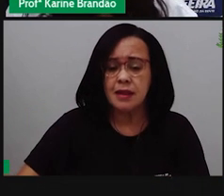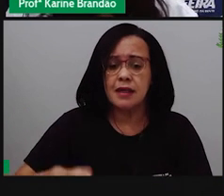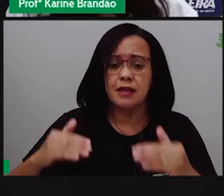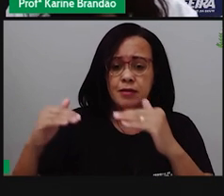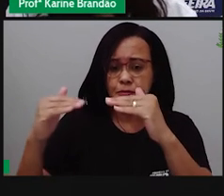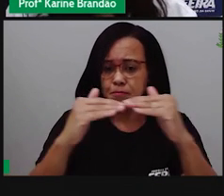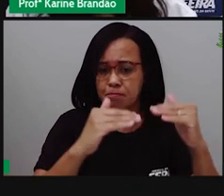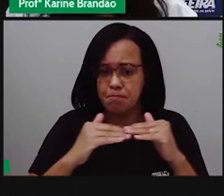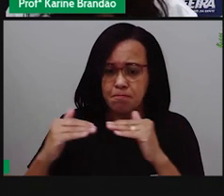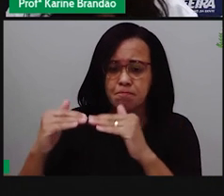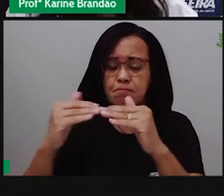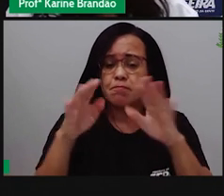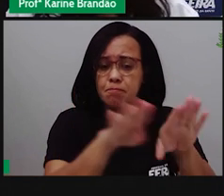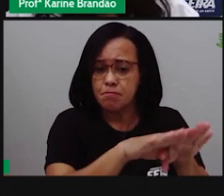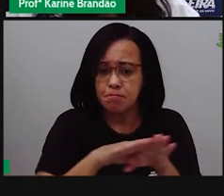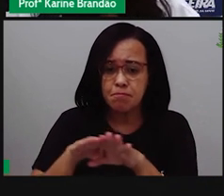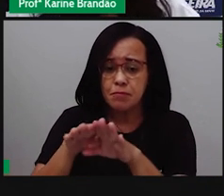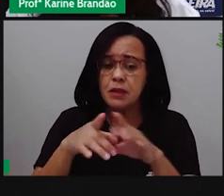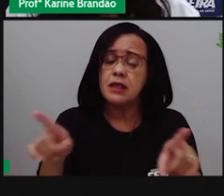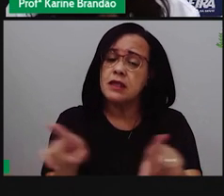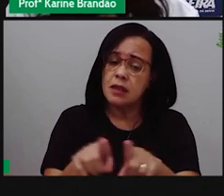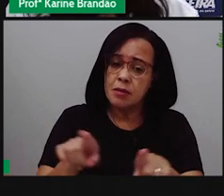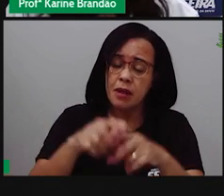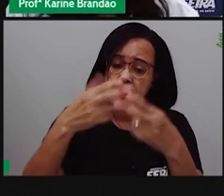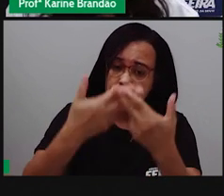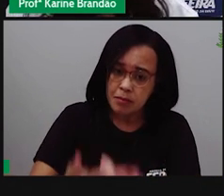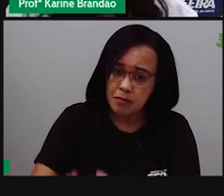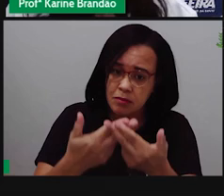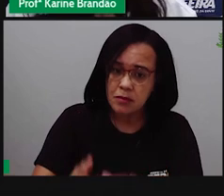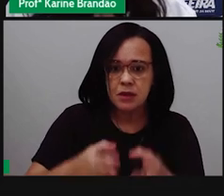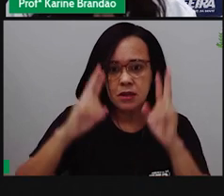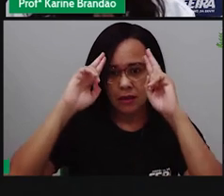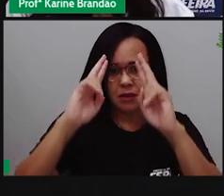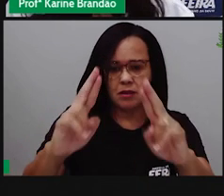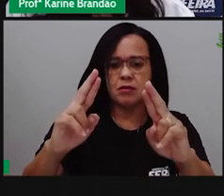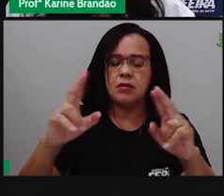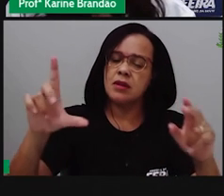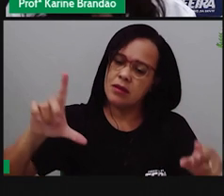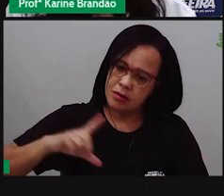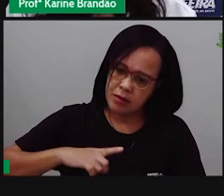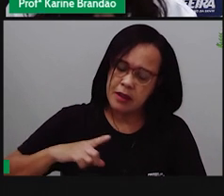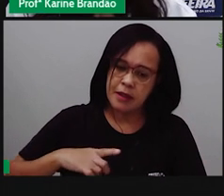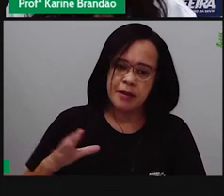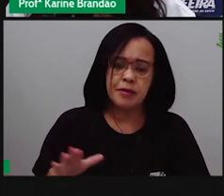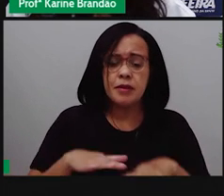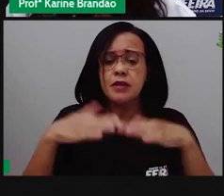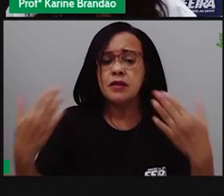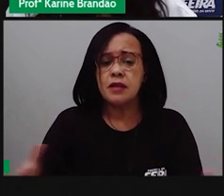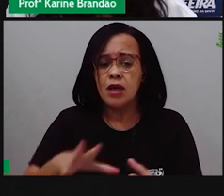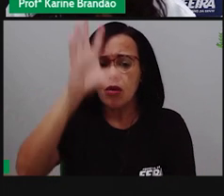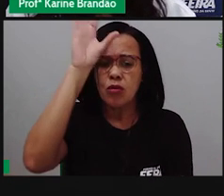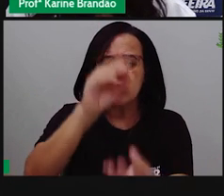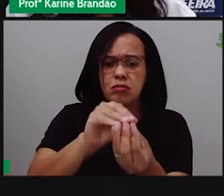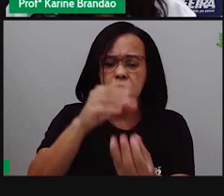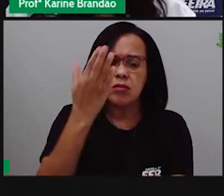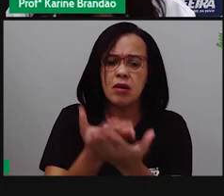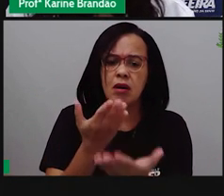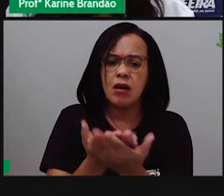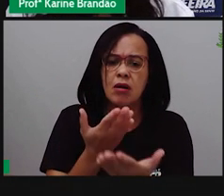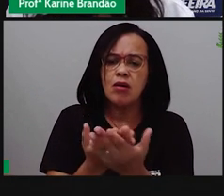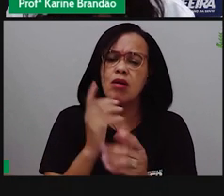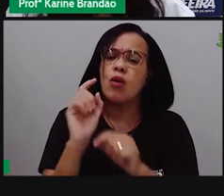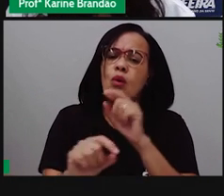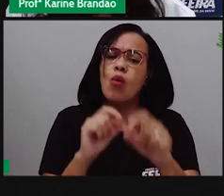mais tolerante, mais respeitoso. Então, resumindo a nossa aula, a gente viu diversidade num